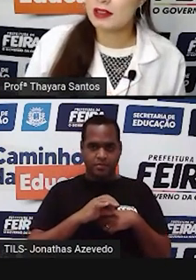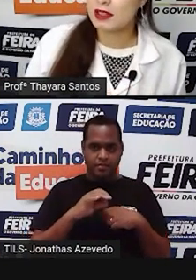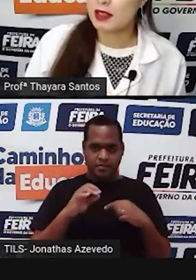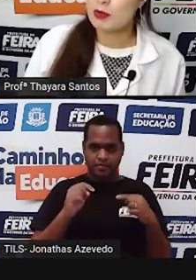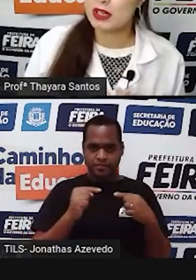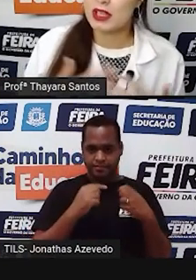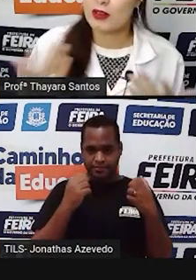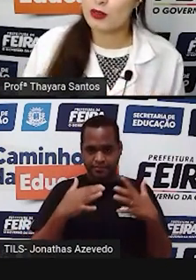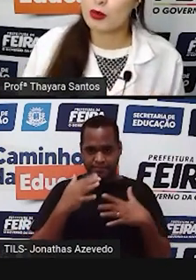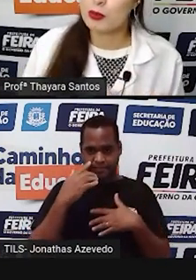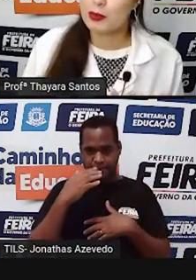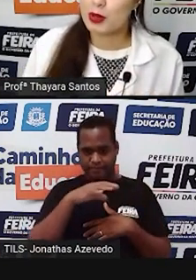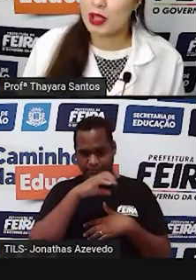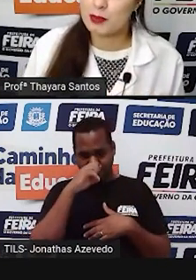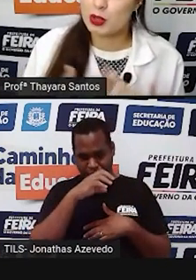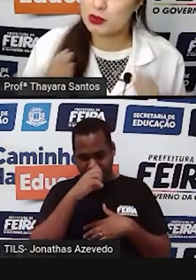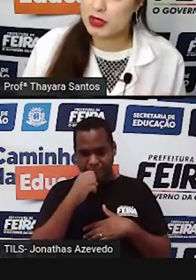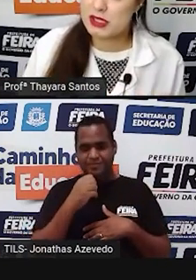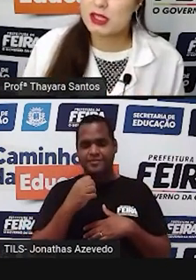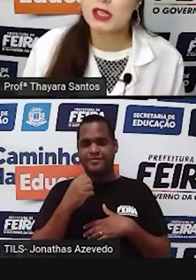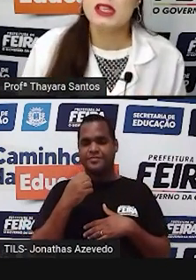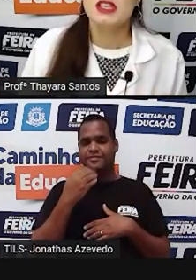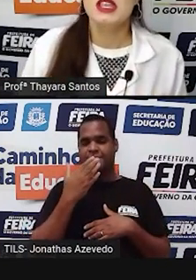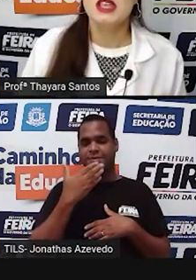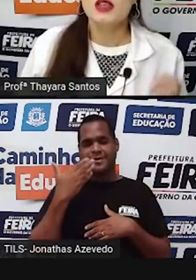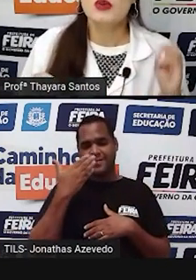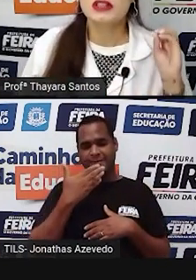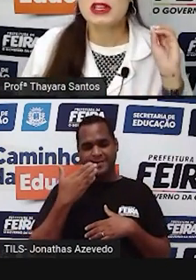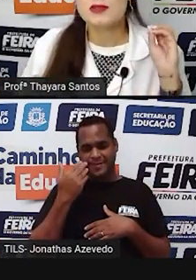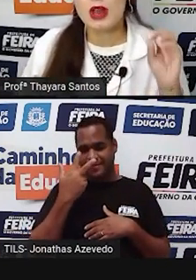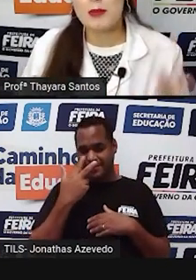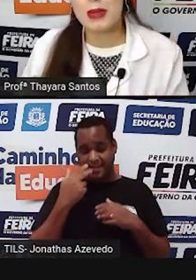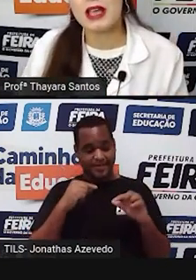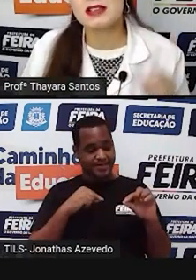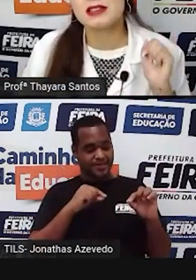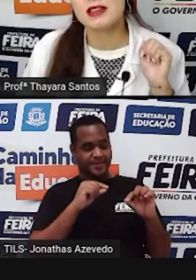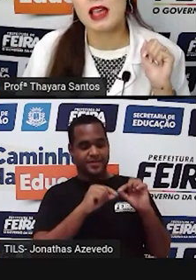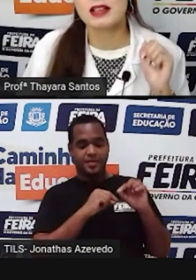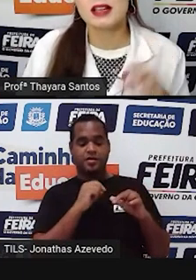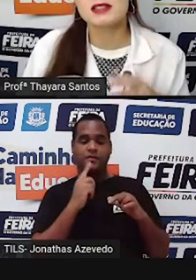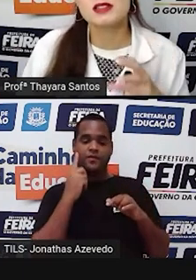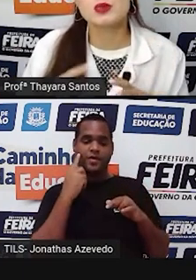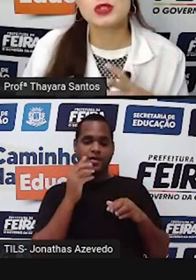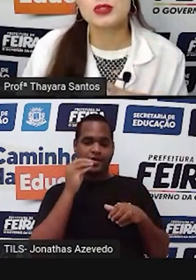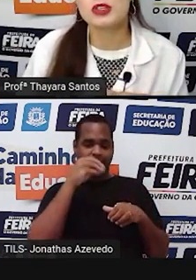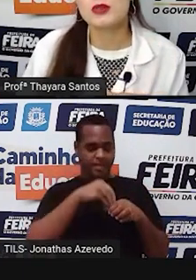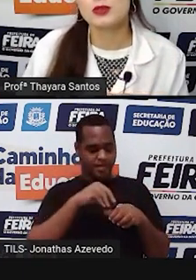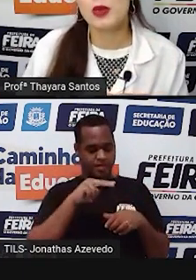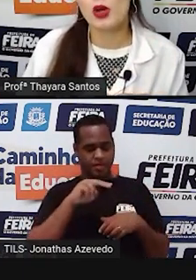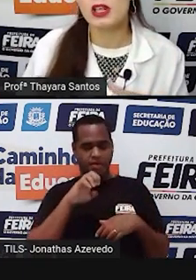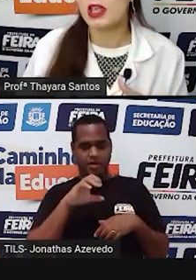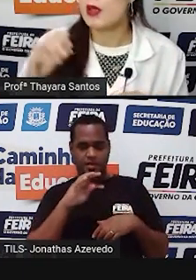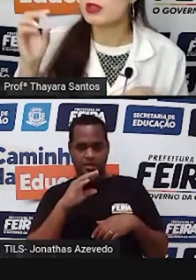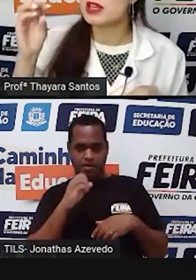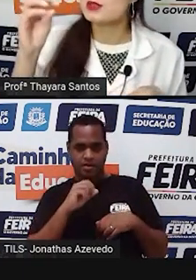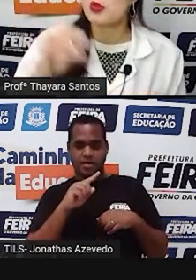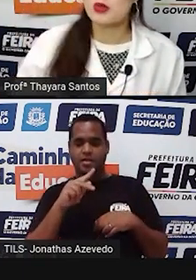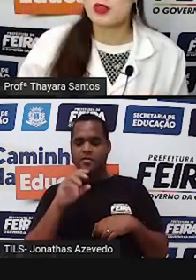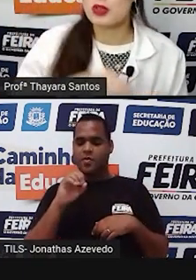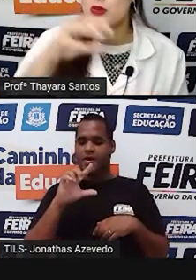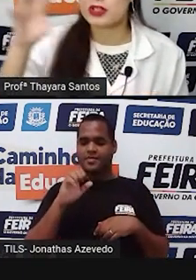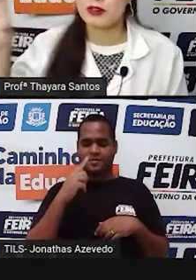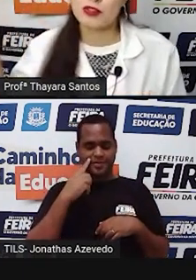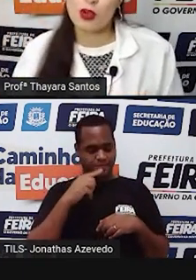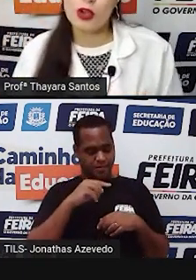pelo néctar, que a flor produz. E quando elas vão lá pegar esse néctar, elas se sujam de grão de pólen. Aí, quando elas